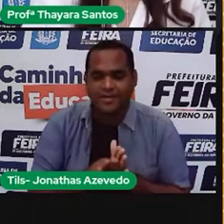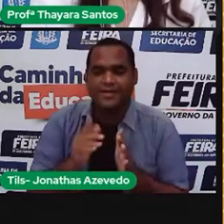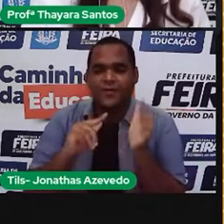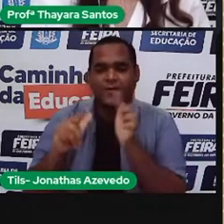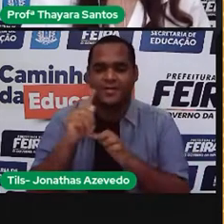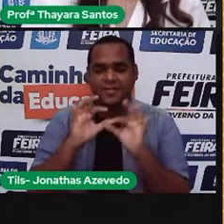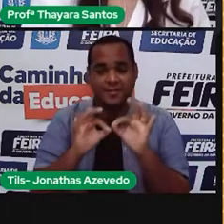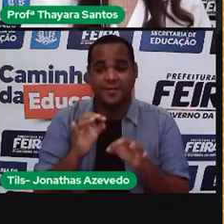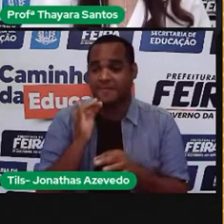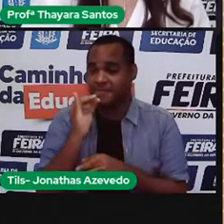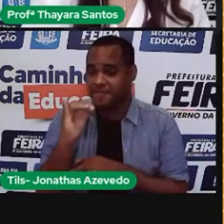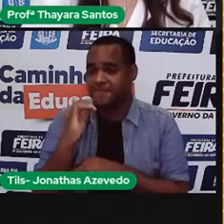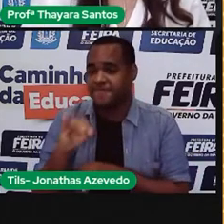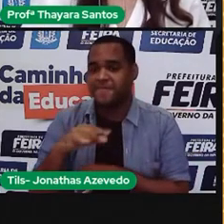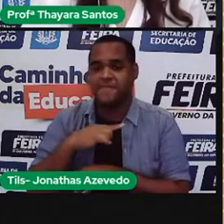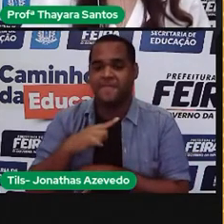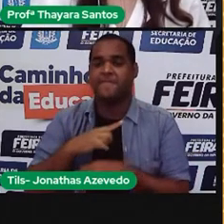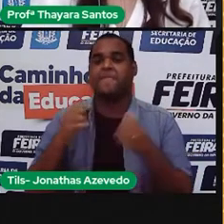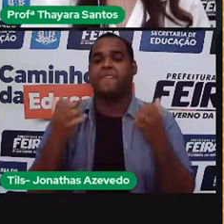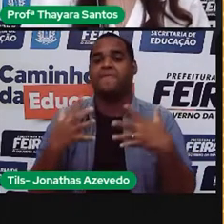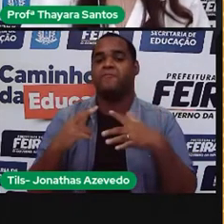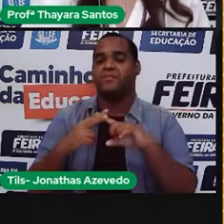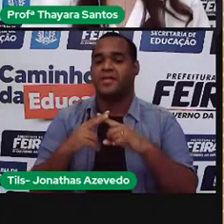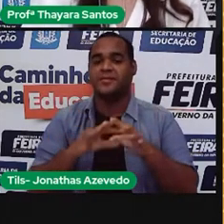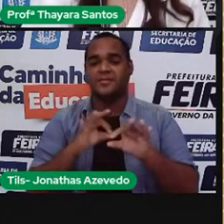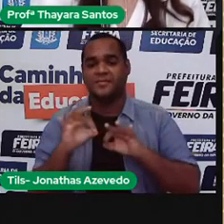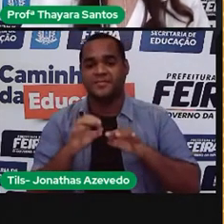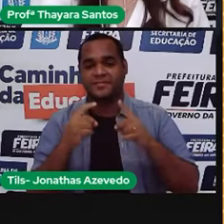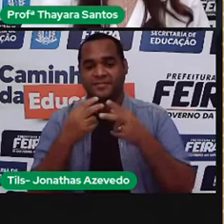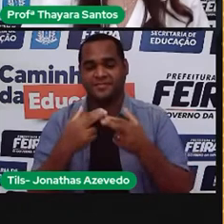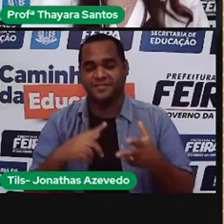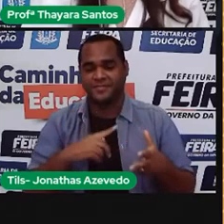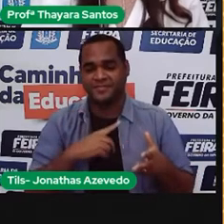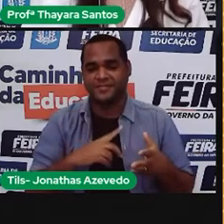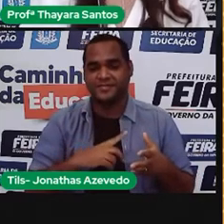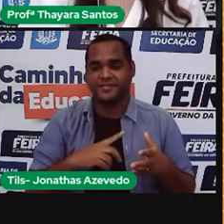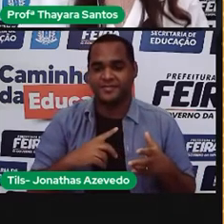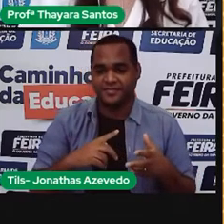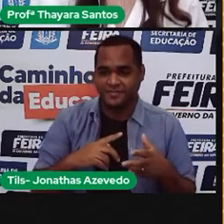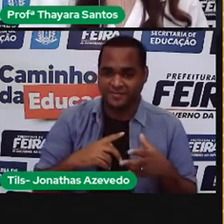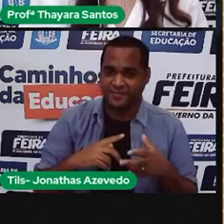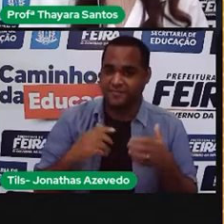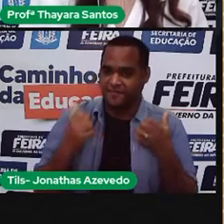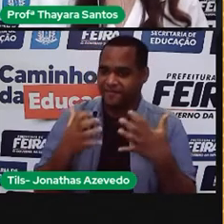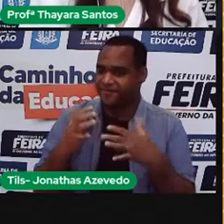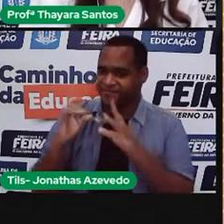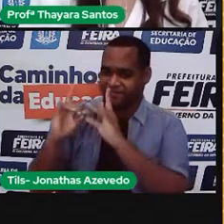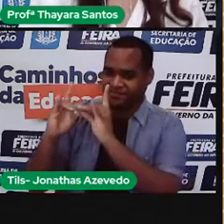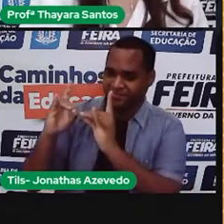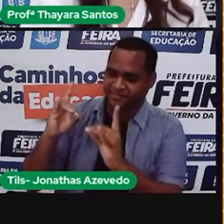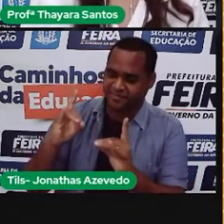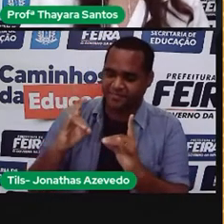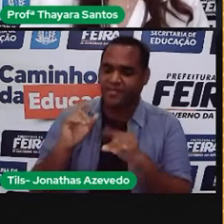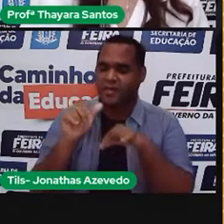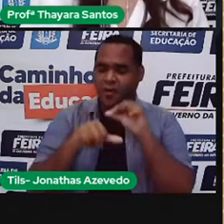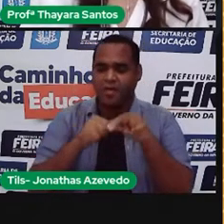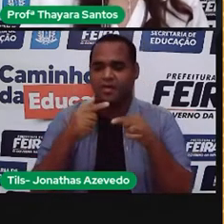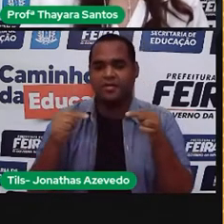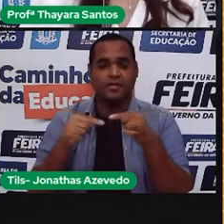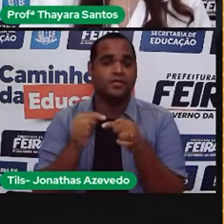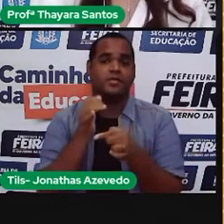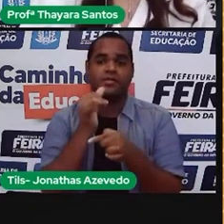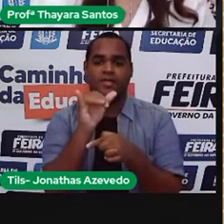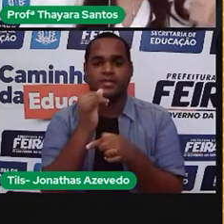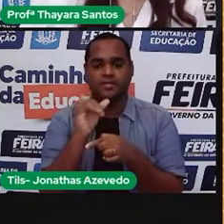A gente tem ali, primeiro, a energia mecânica sendo gerada no movimento das turbinas e essa energia mecânica é convertida em energia